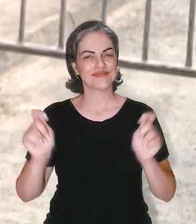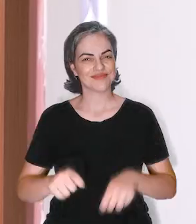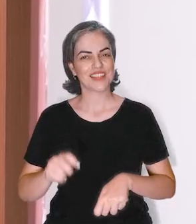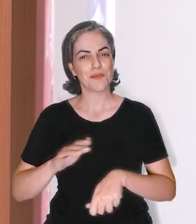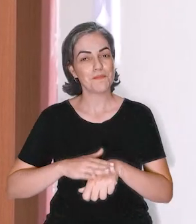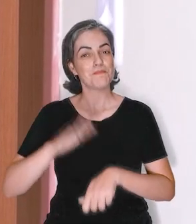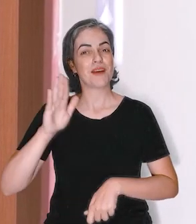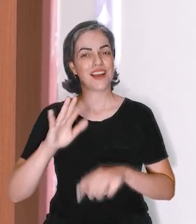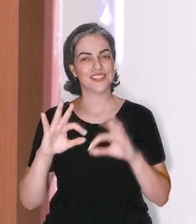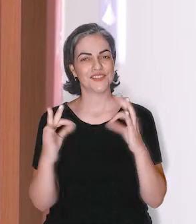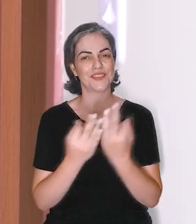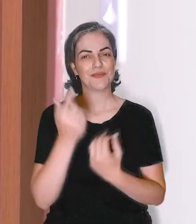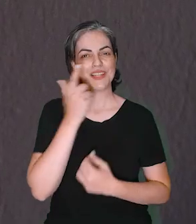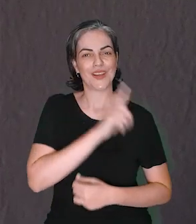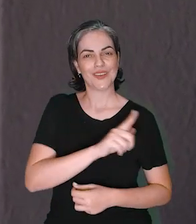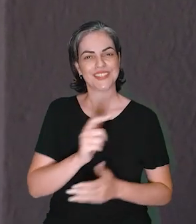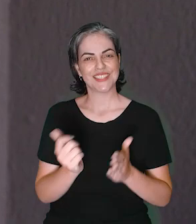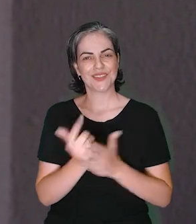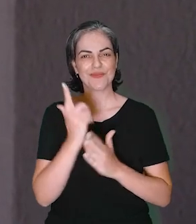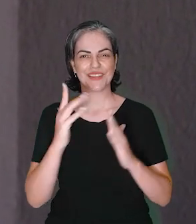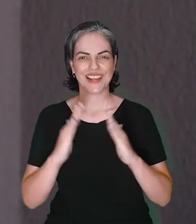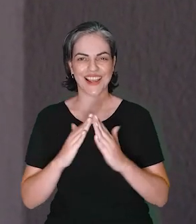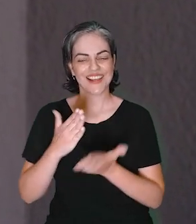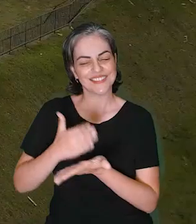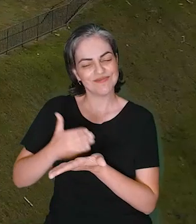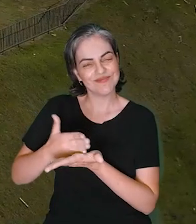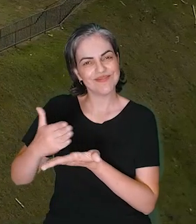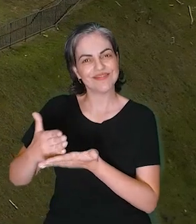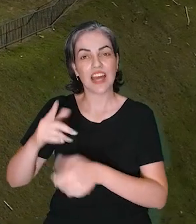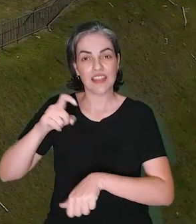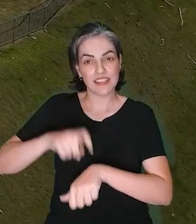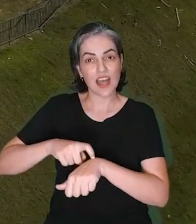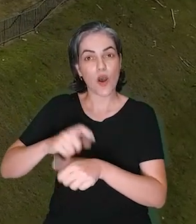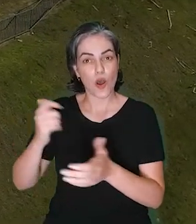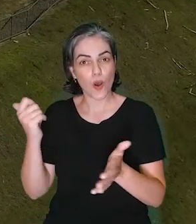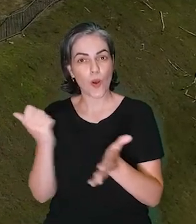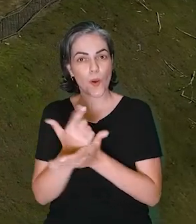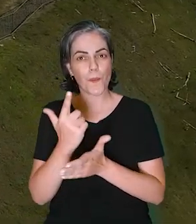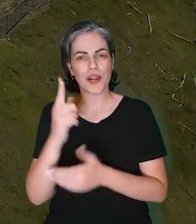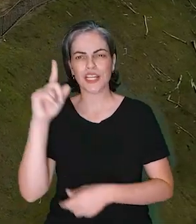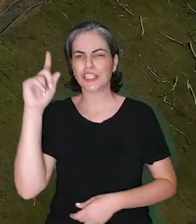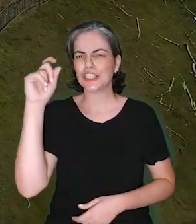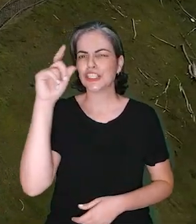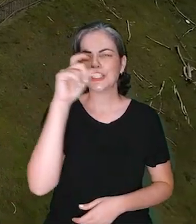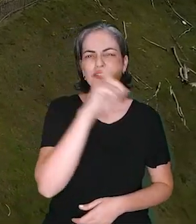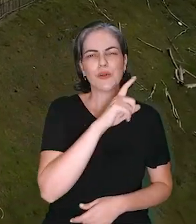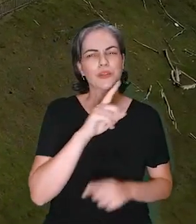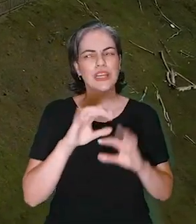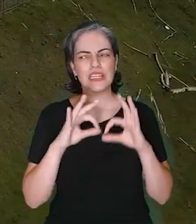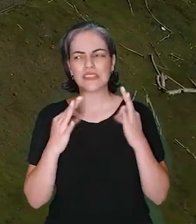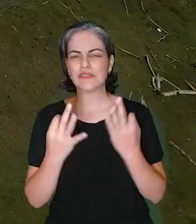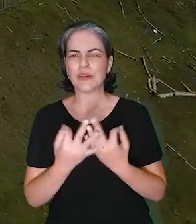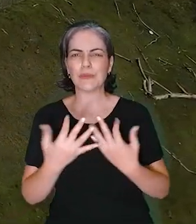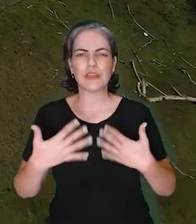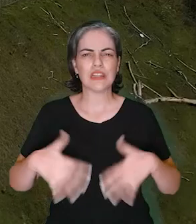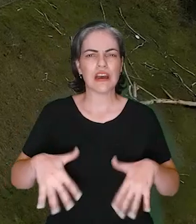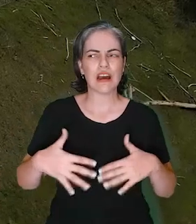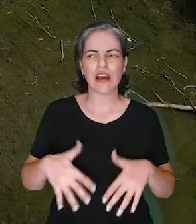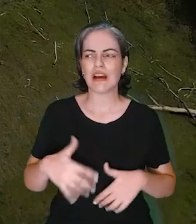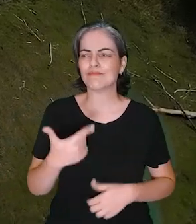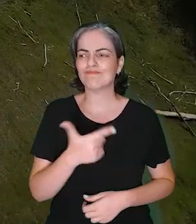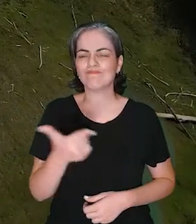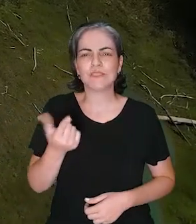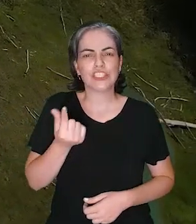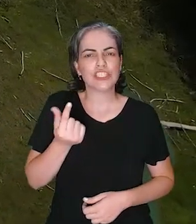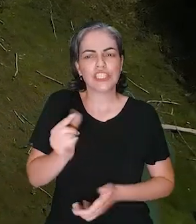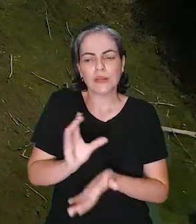famílias tenham acesso ao financiamento habitacional. Na hora da compra do imóvel, uma das maiores dificuldades das famílias